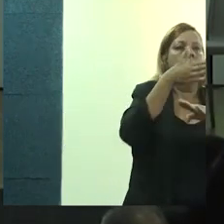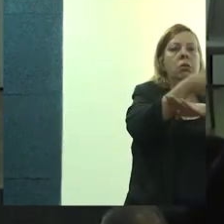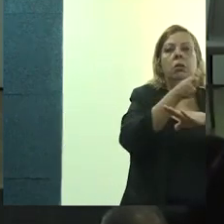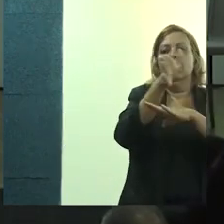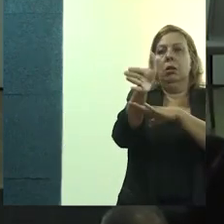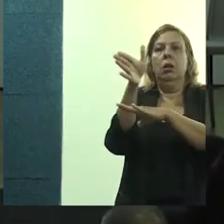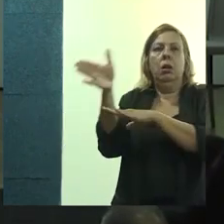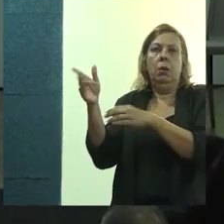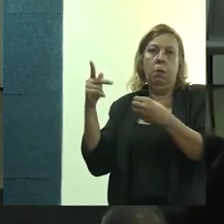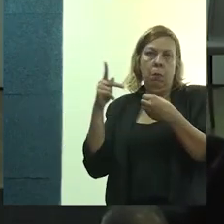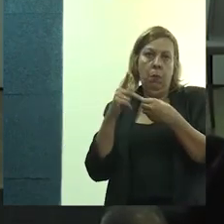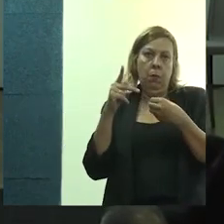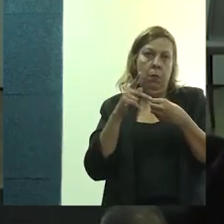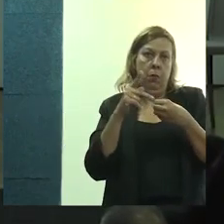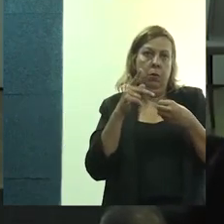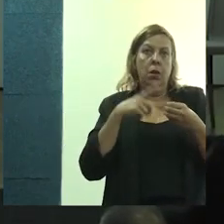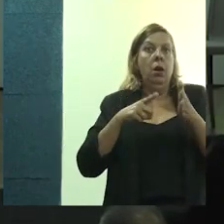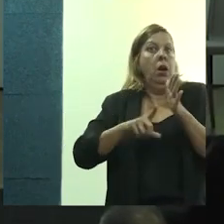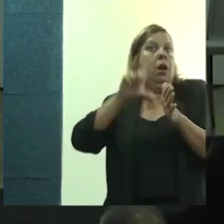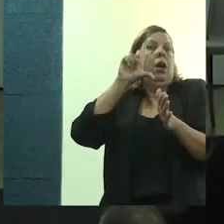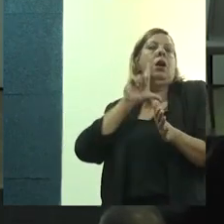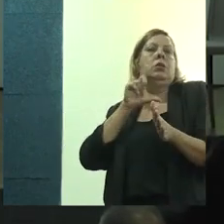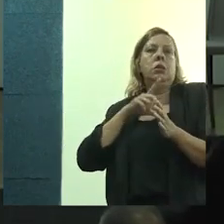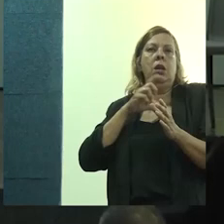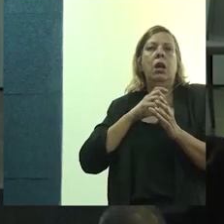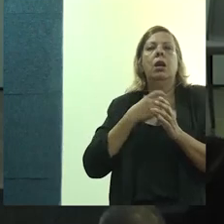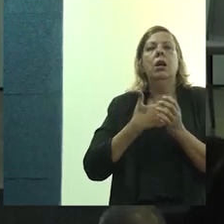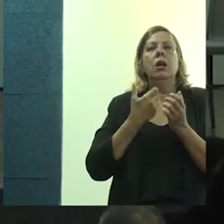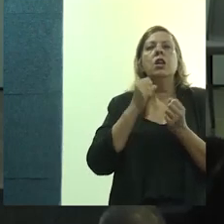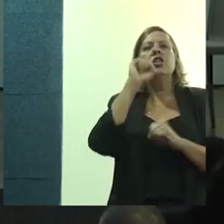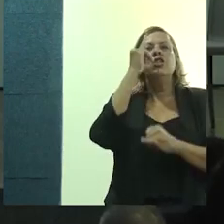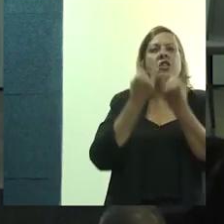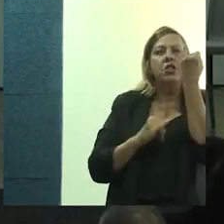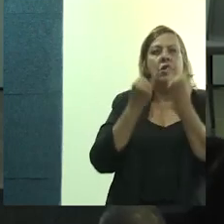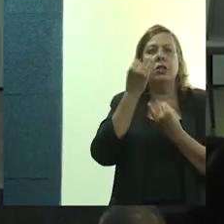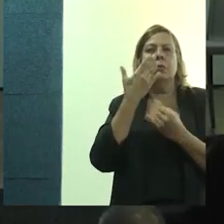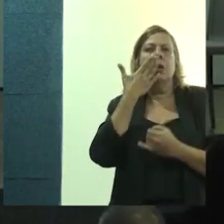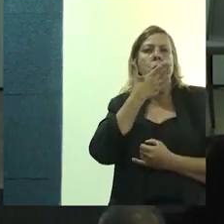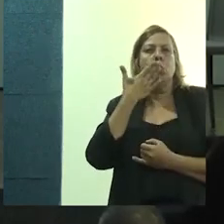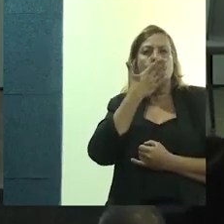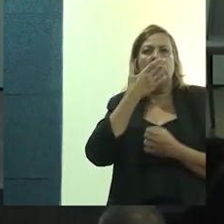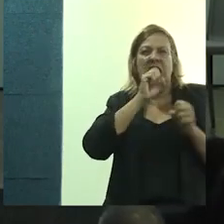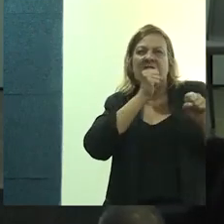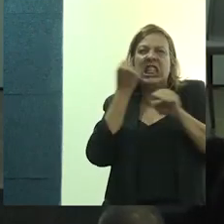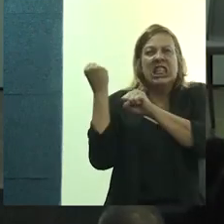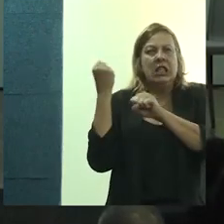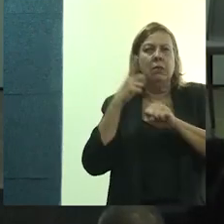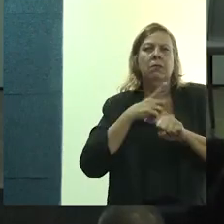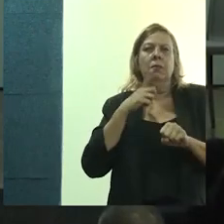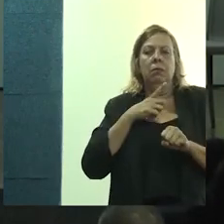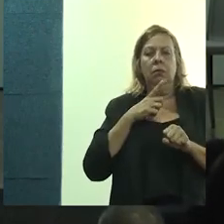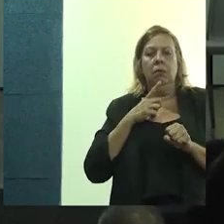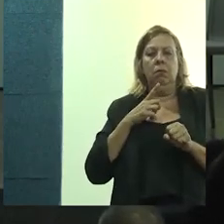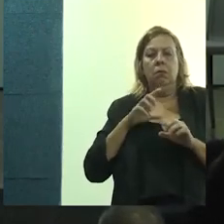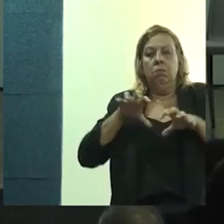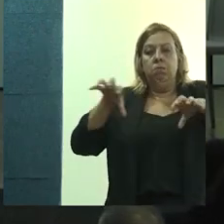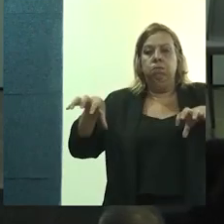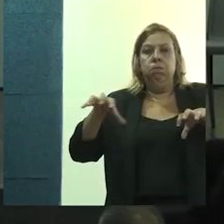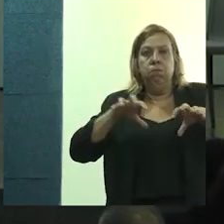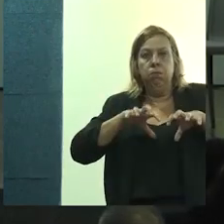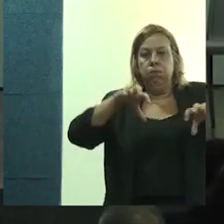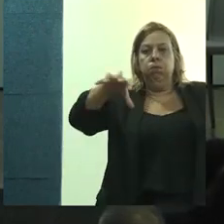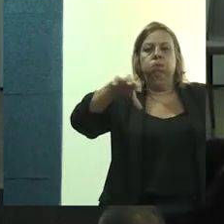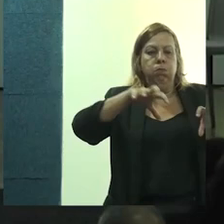de acesso a esses povoados, que eram antigos engenhos de açúcar e que tomaram, então, esses